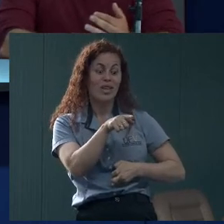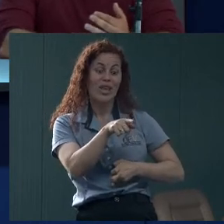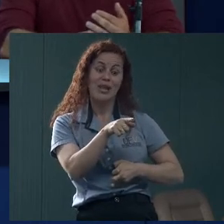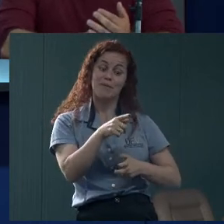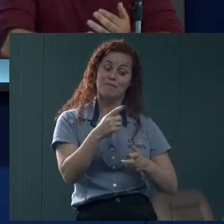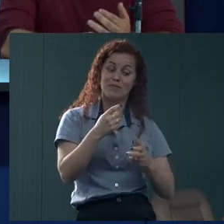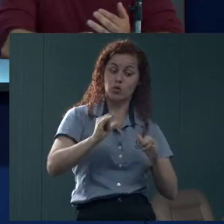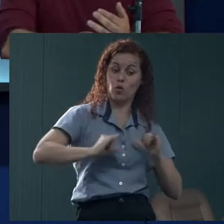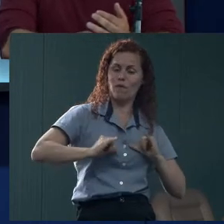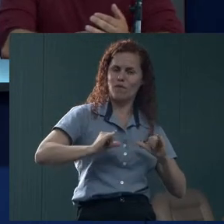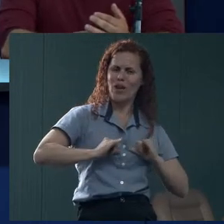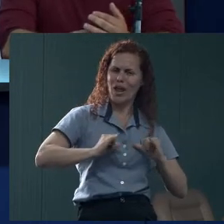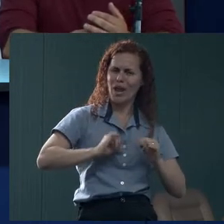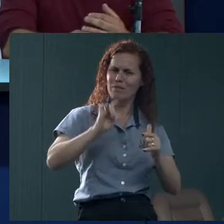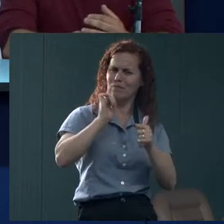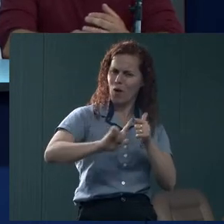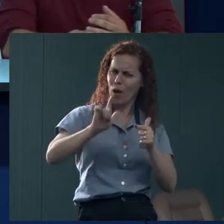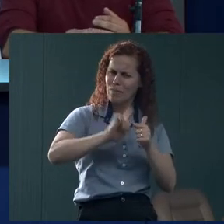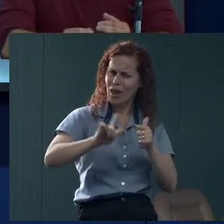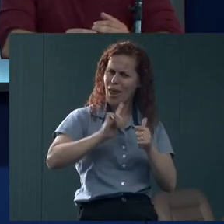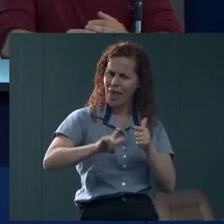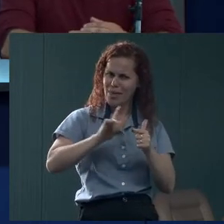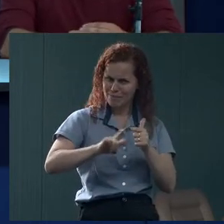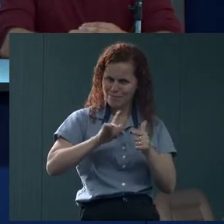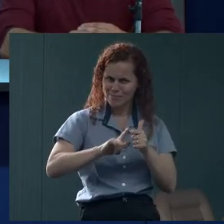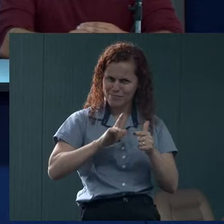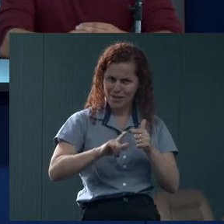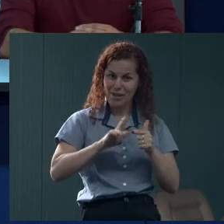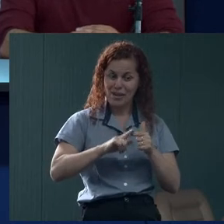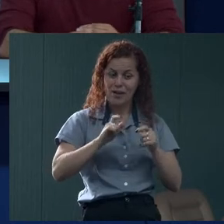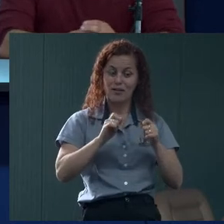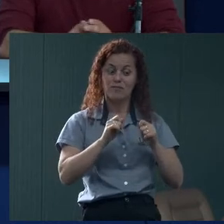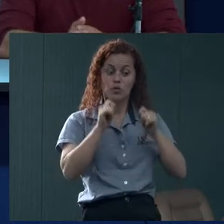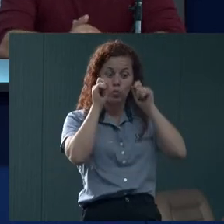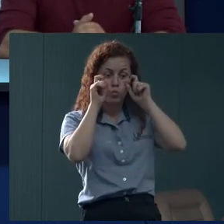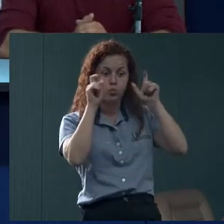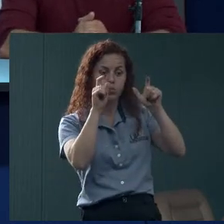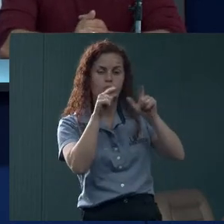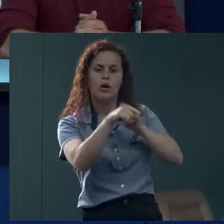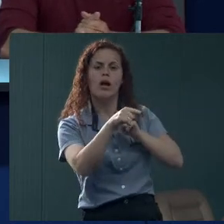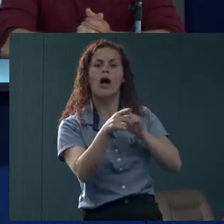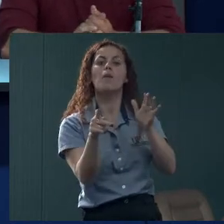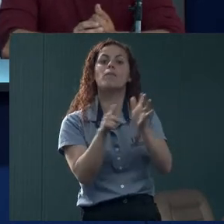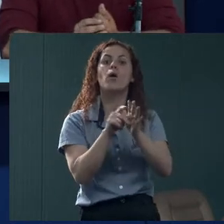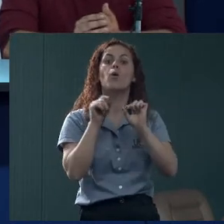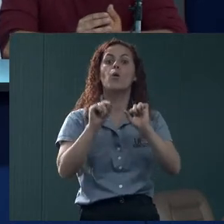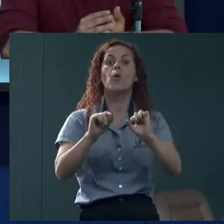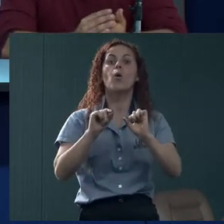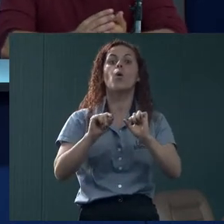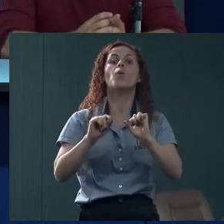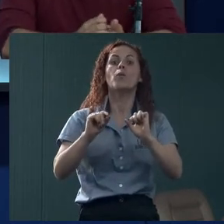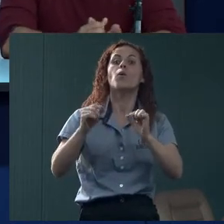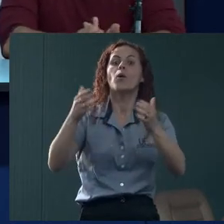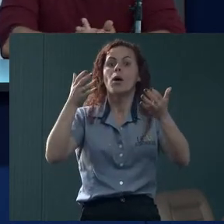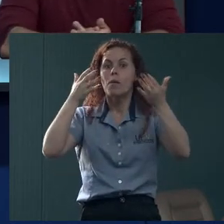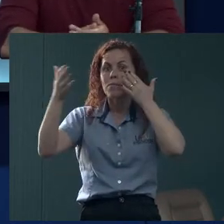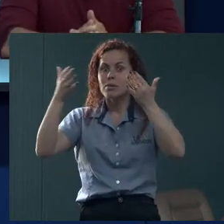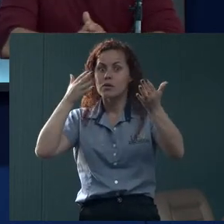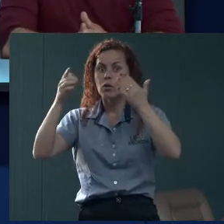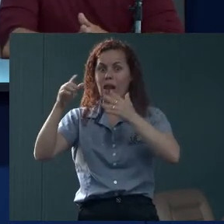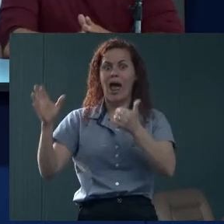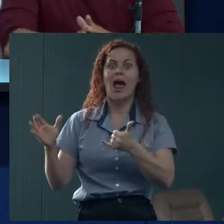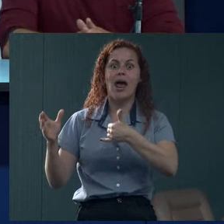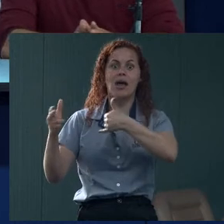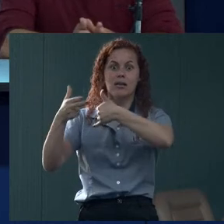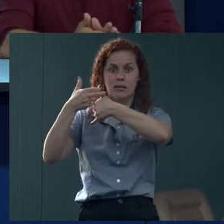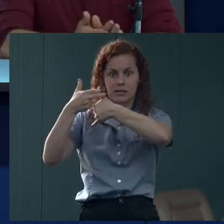algum sofrimento, algum problema que tem chamado a atenção, o caminho é o plantão psicológico na divisão